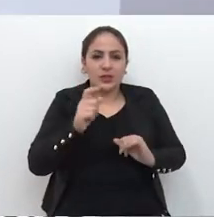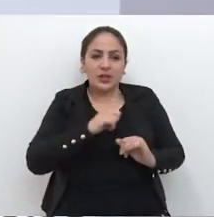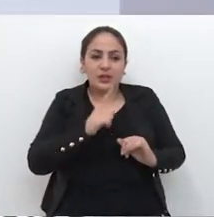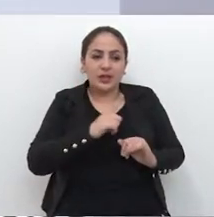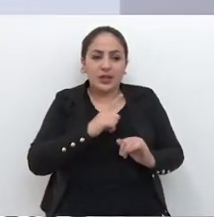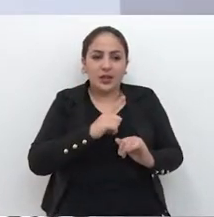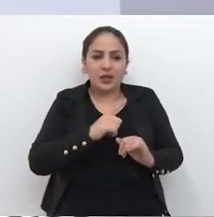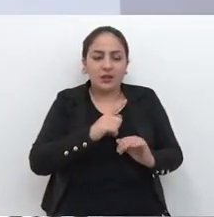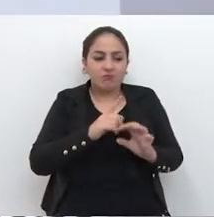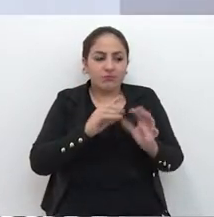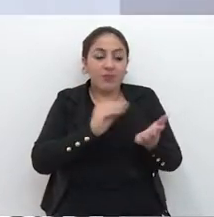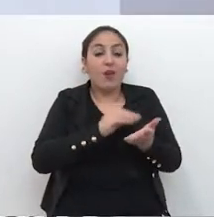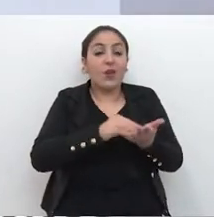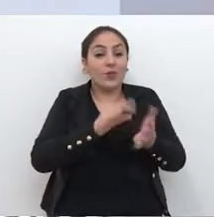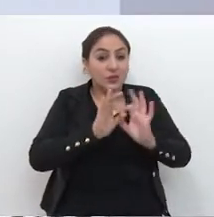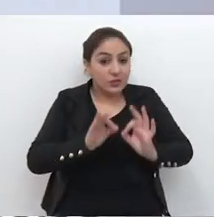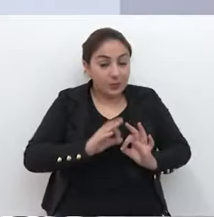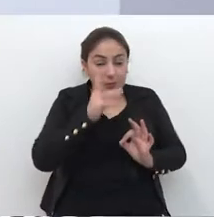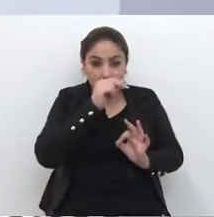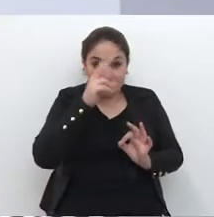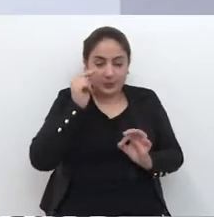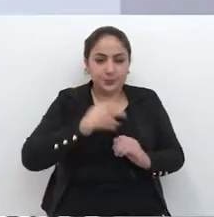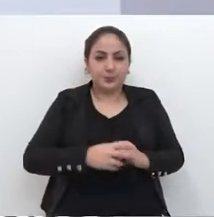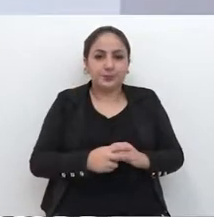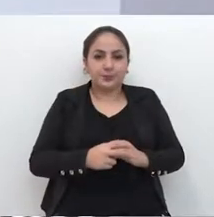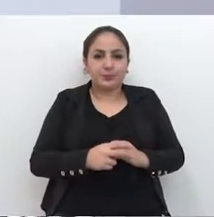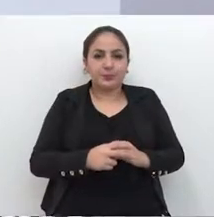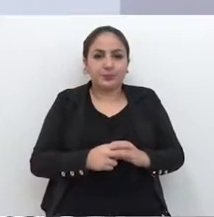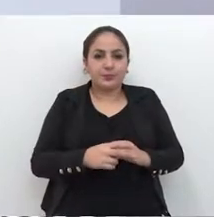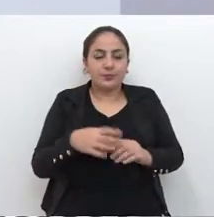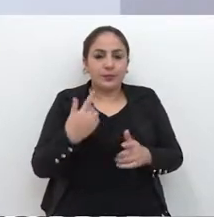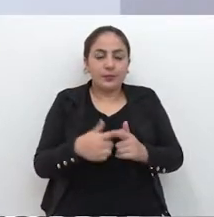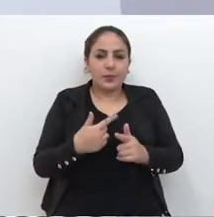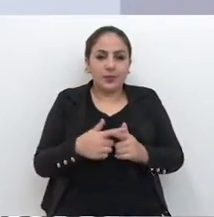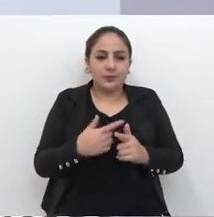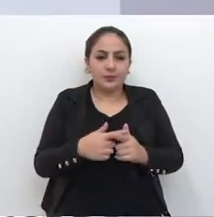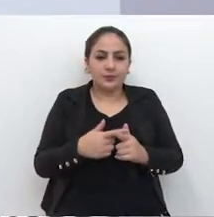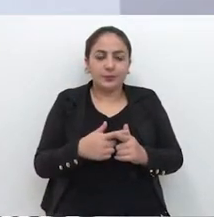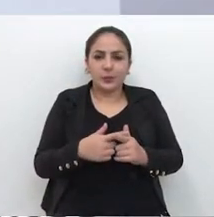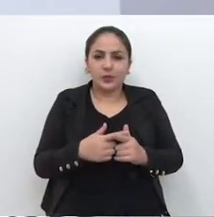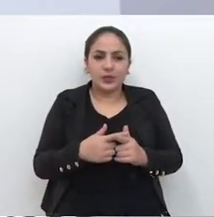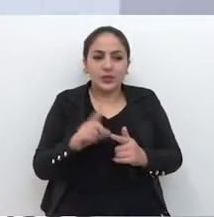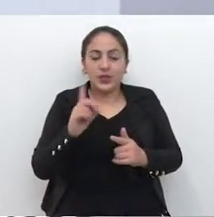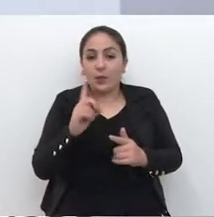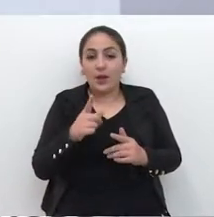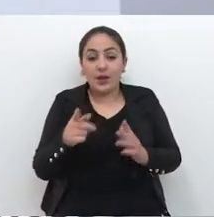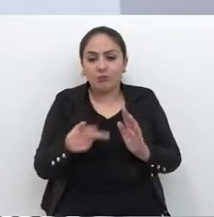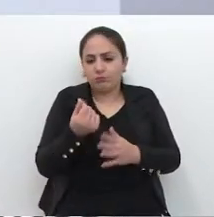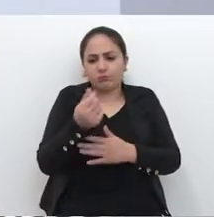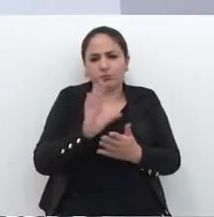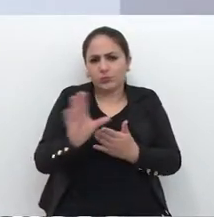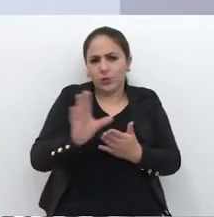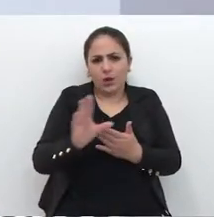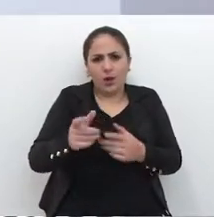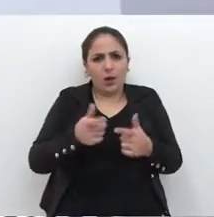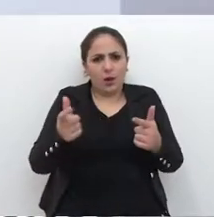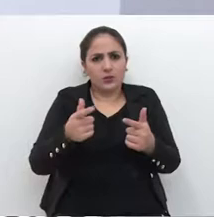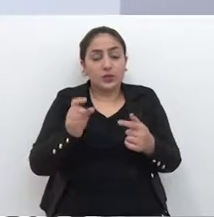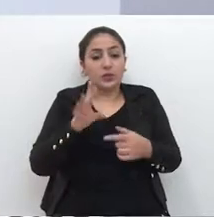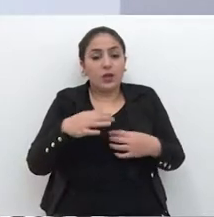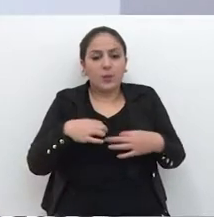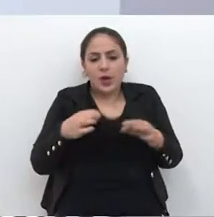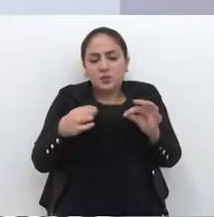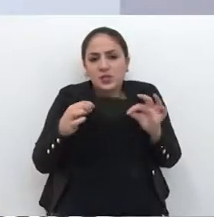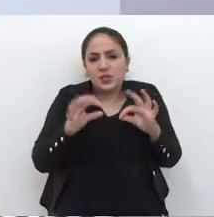até uma situação de desorganização por parte da municipalidade, porque não seria lá um investimento tão alto,